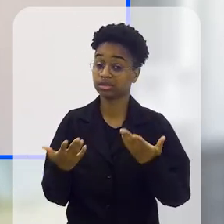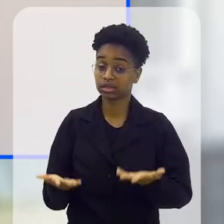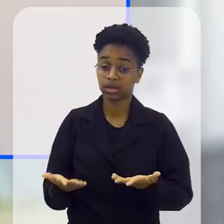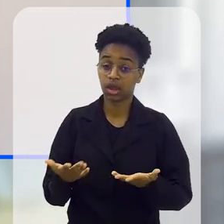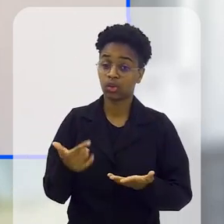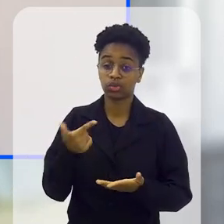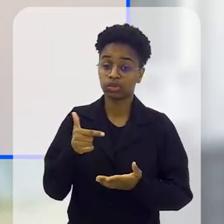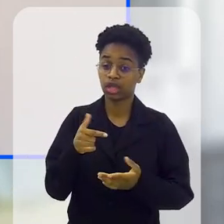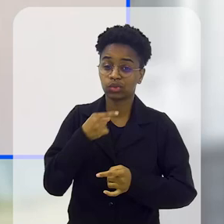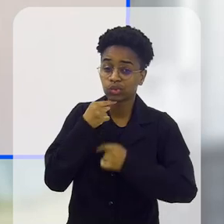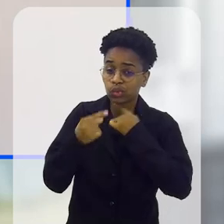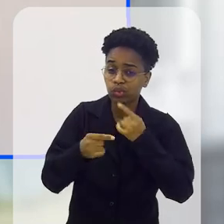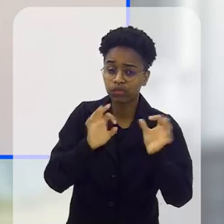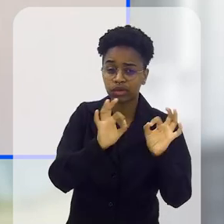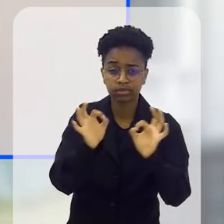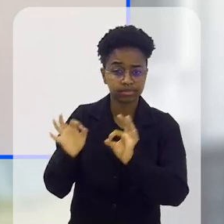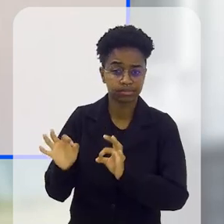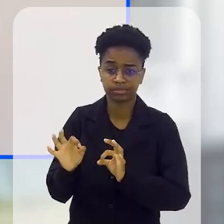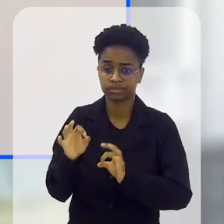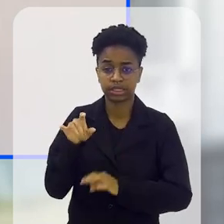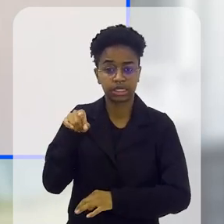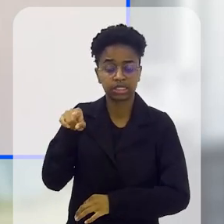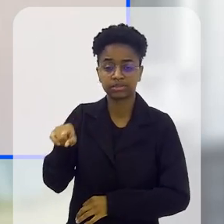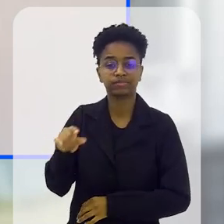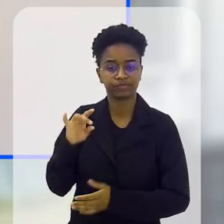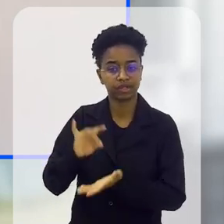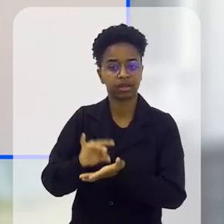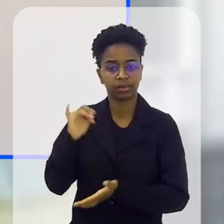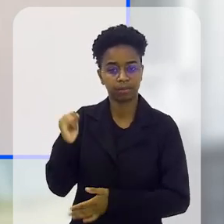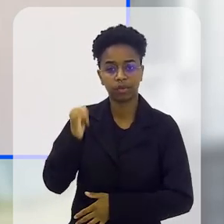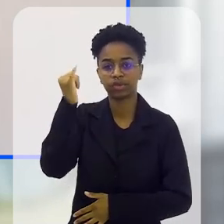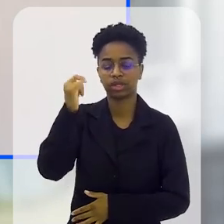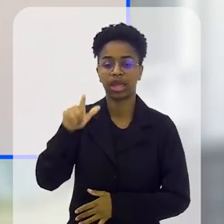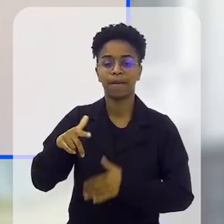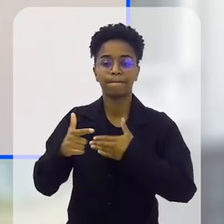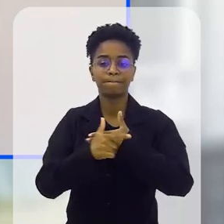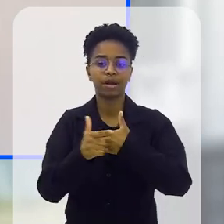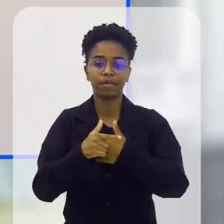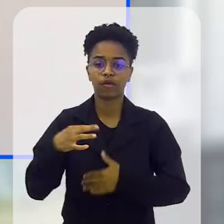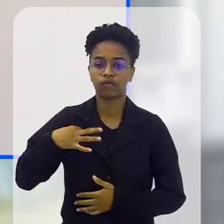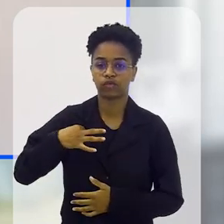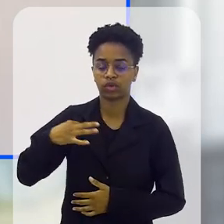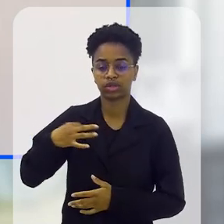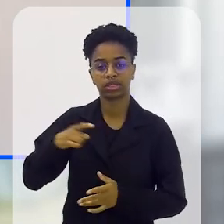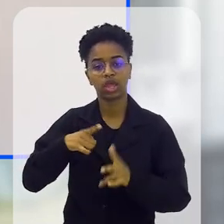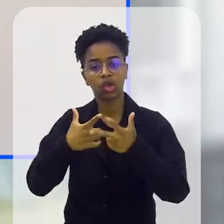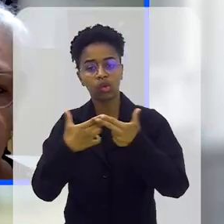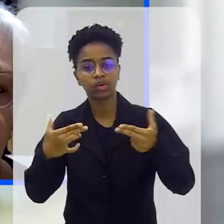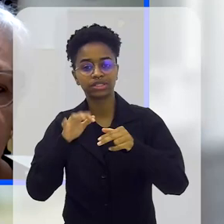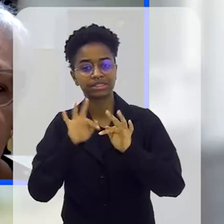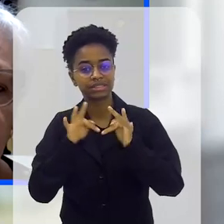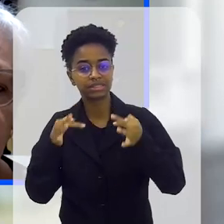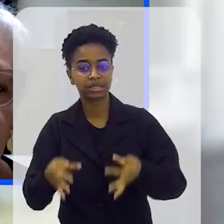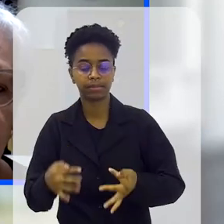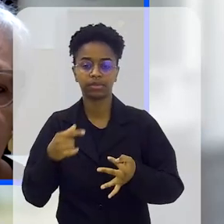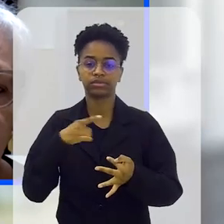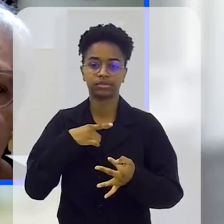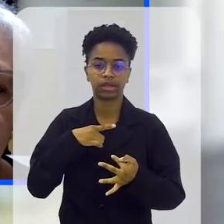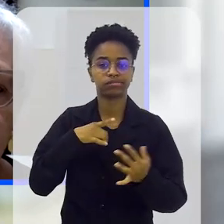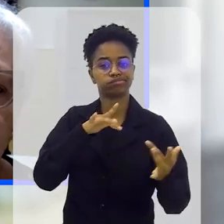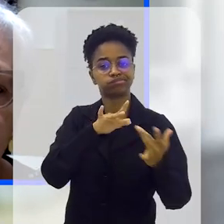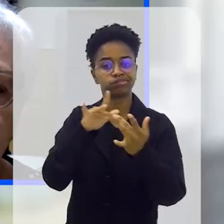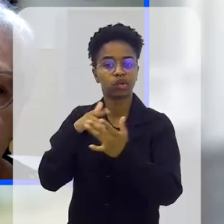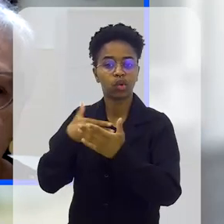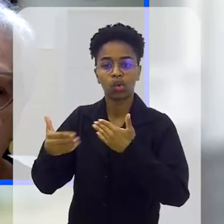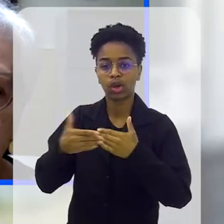humano. Então, não tenho nenhuma dúvida de que isso é muitíssimo importante, papel do voluntariado em coisas muito simples que está